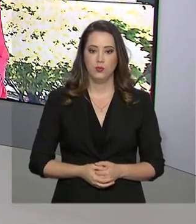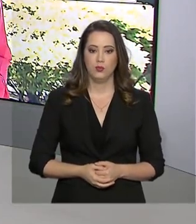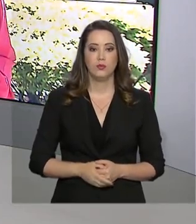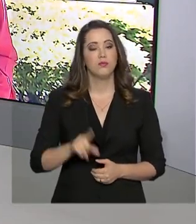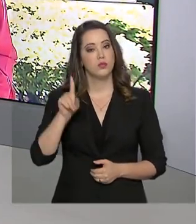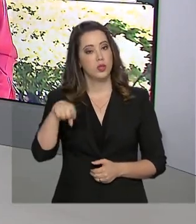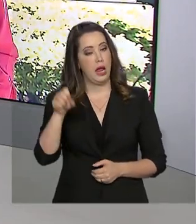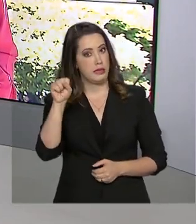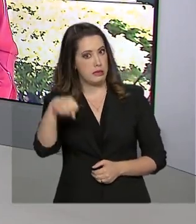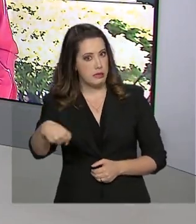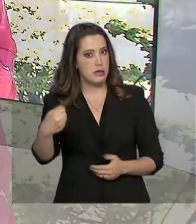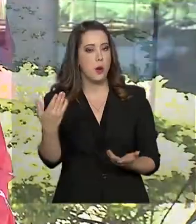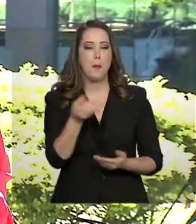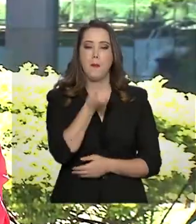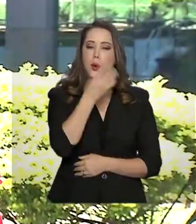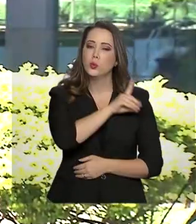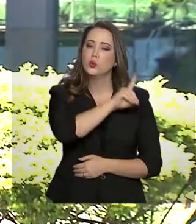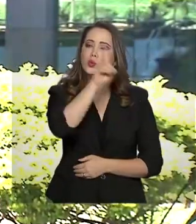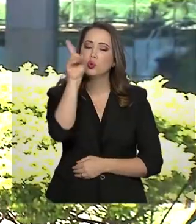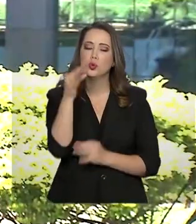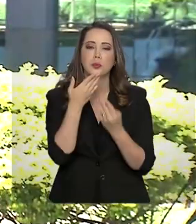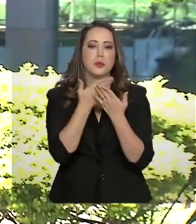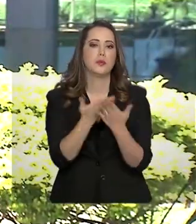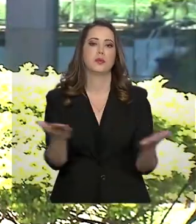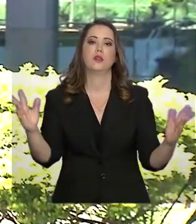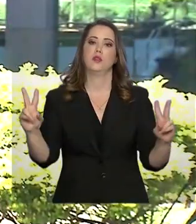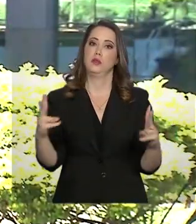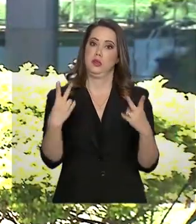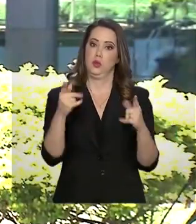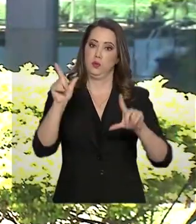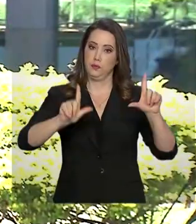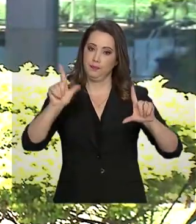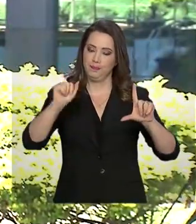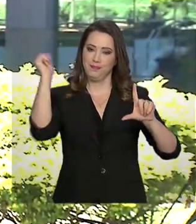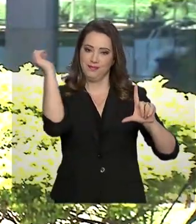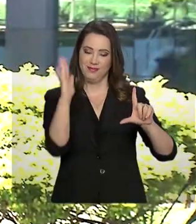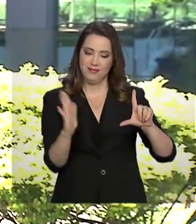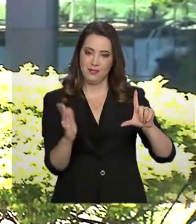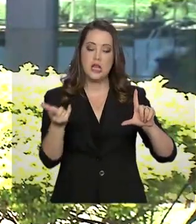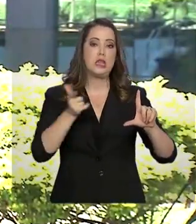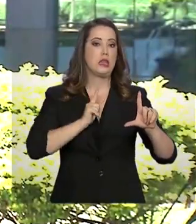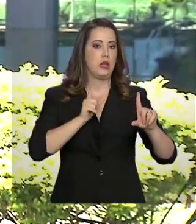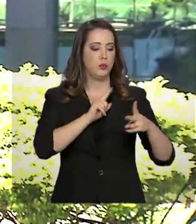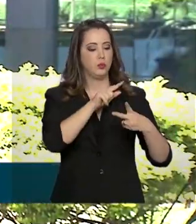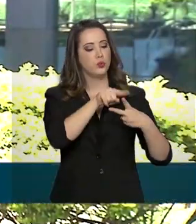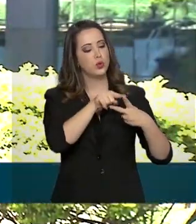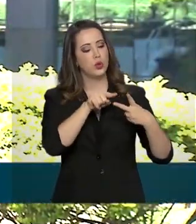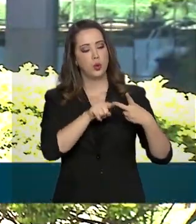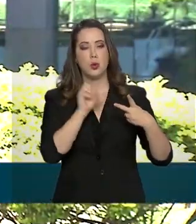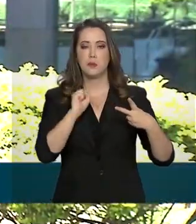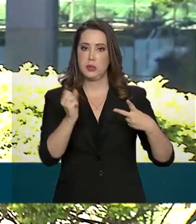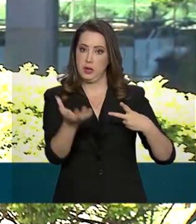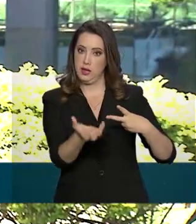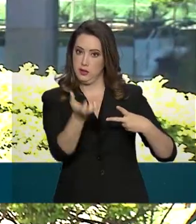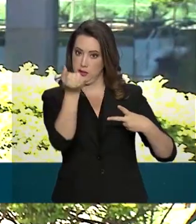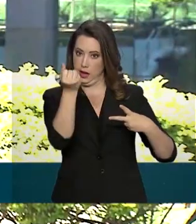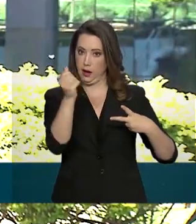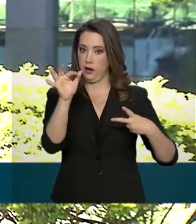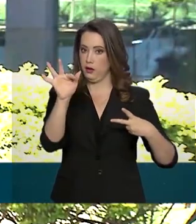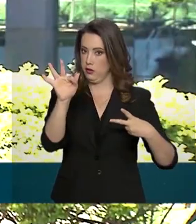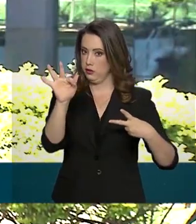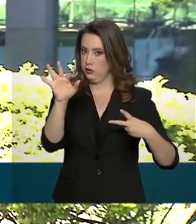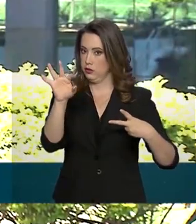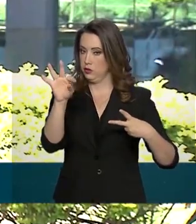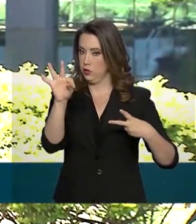É isso mesmo, Renata? Bom dia pra você, bom dia pra você que acompanha a TV Brasil. Existem duas modalidades de saques. Uma é o